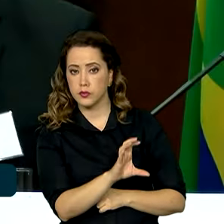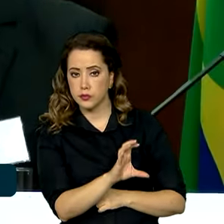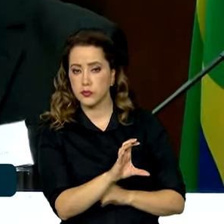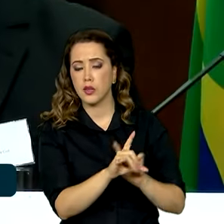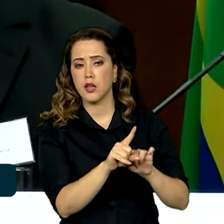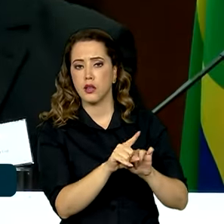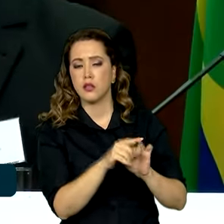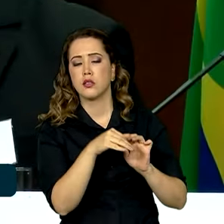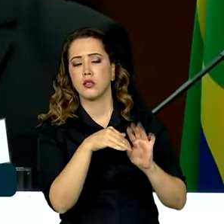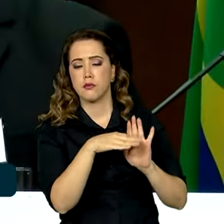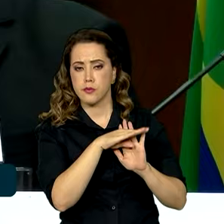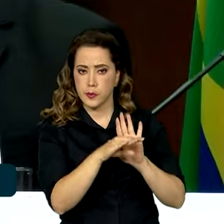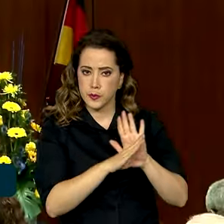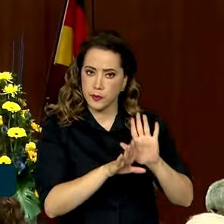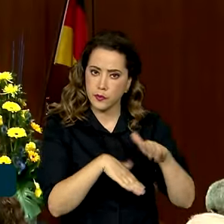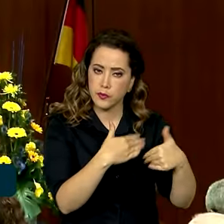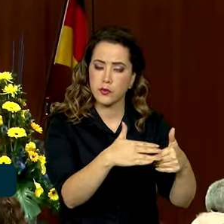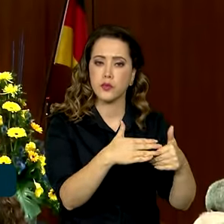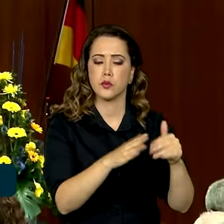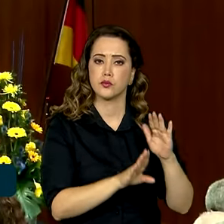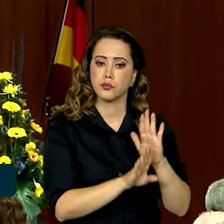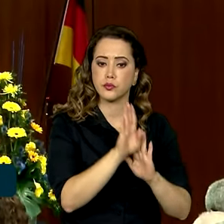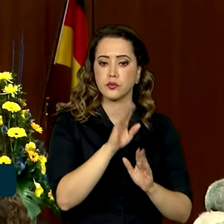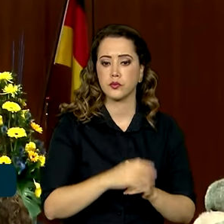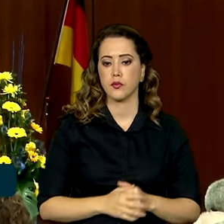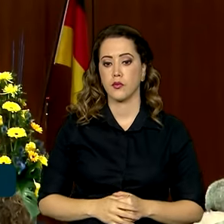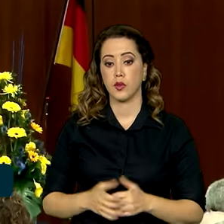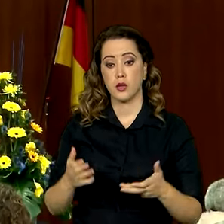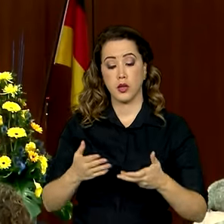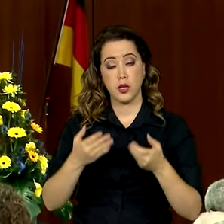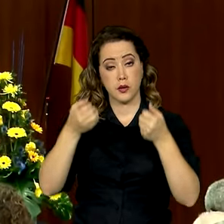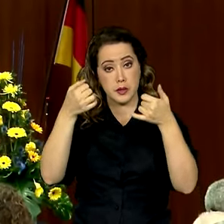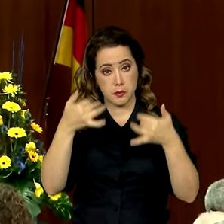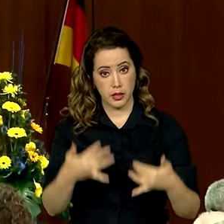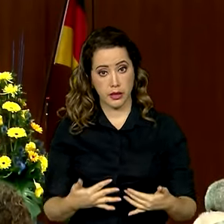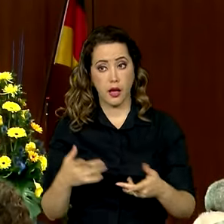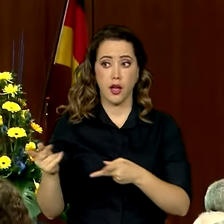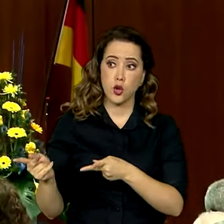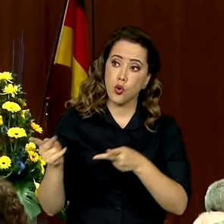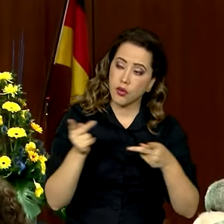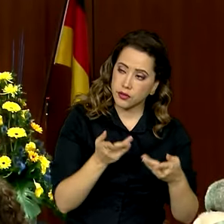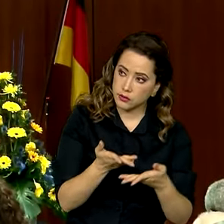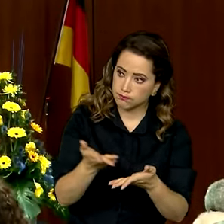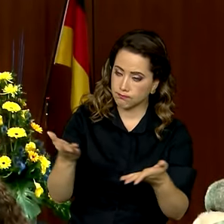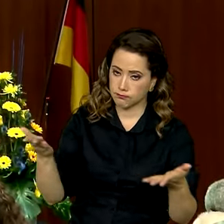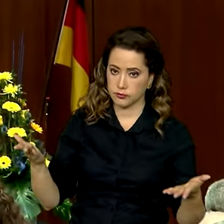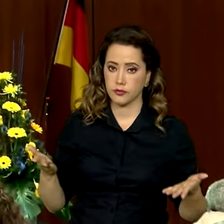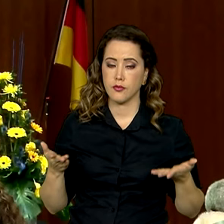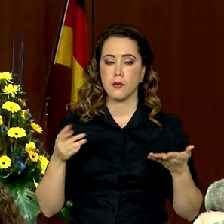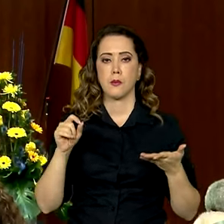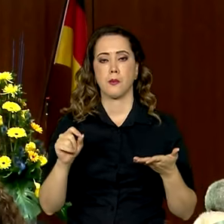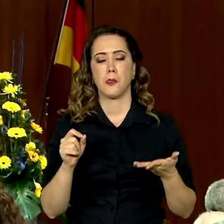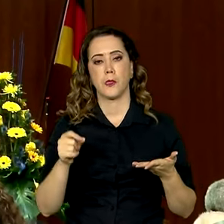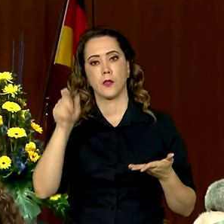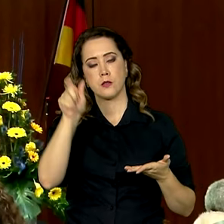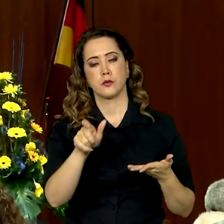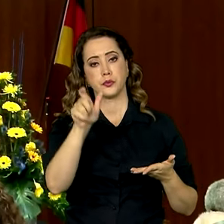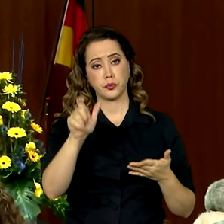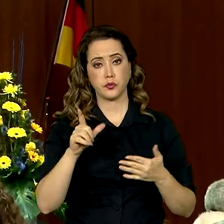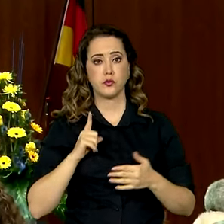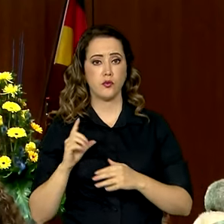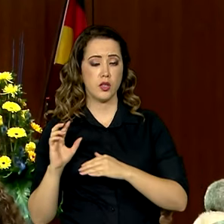Programa de Aceleração do Crescimento. Eu queria deixar a mensagem e o convite para que os empresários,